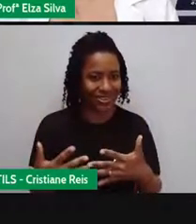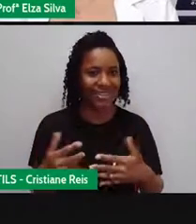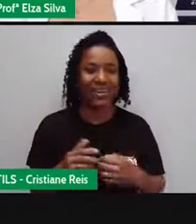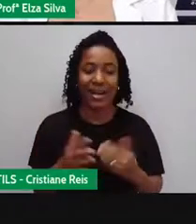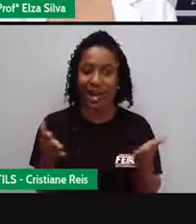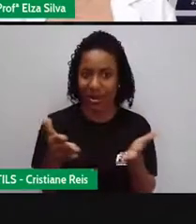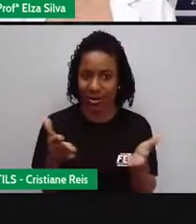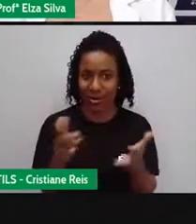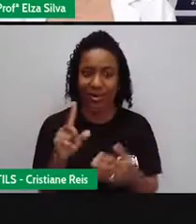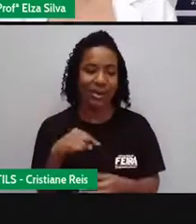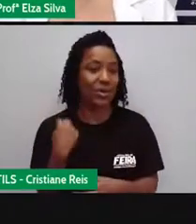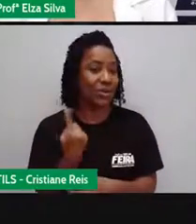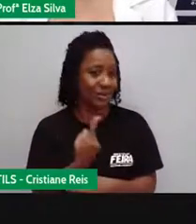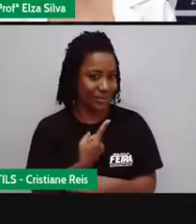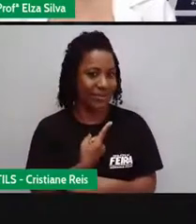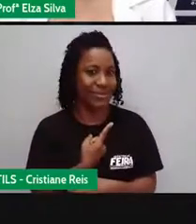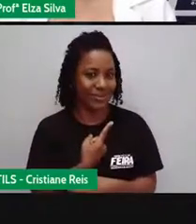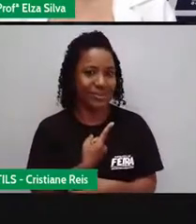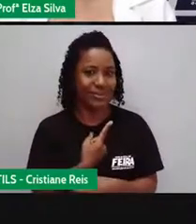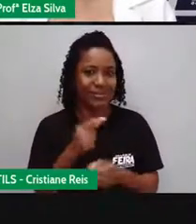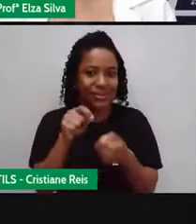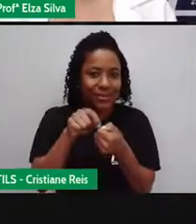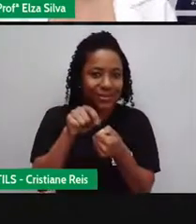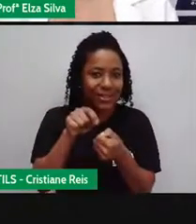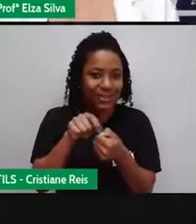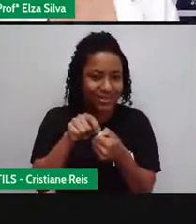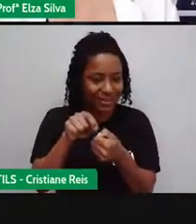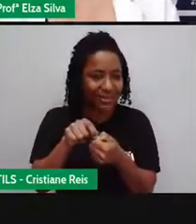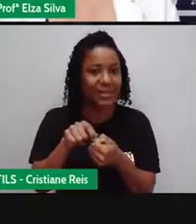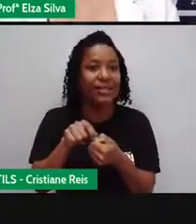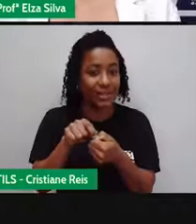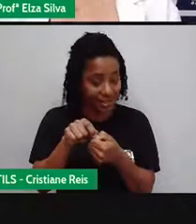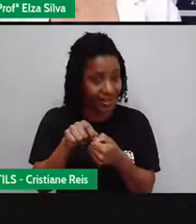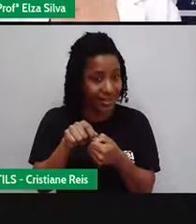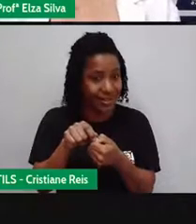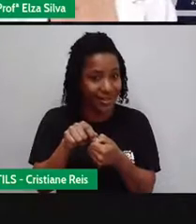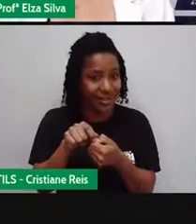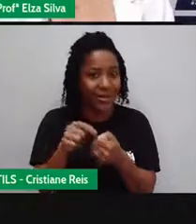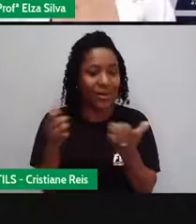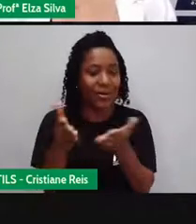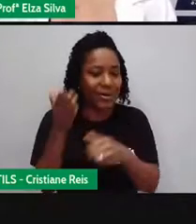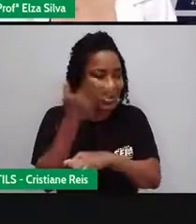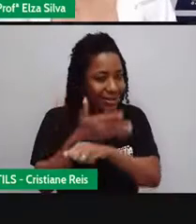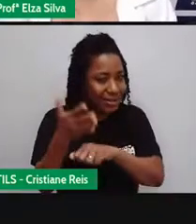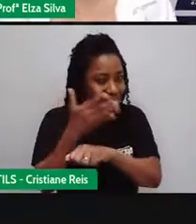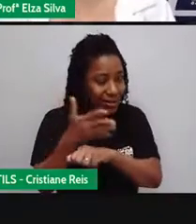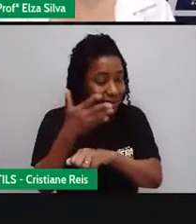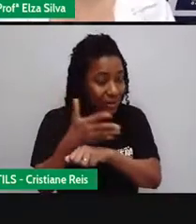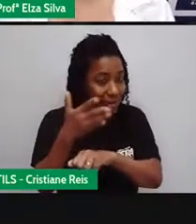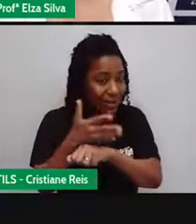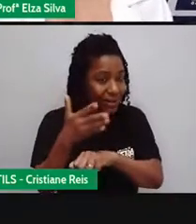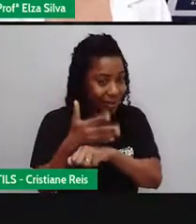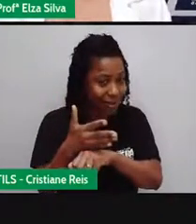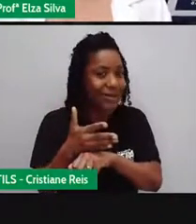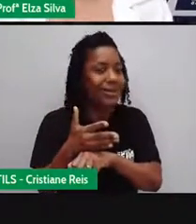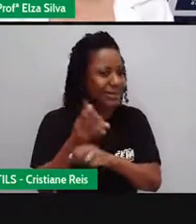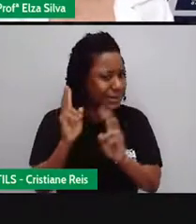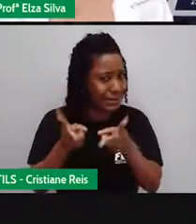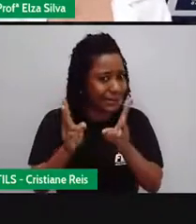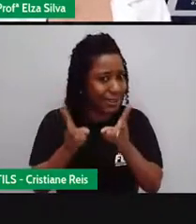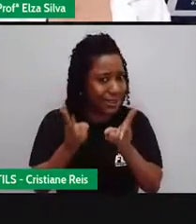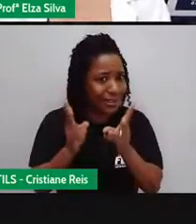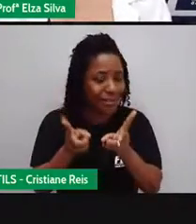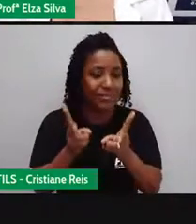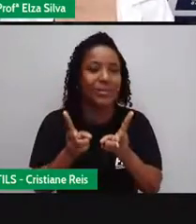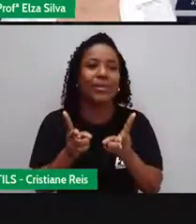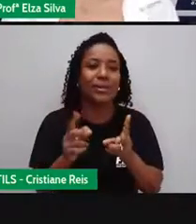esta prática que já é comum em nossas aulas, que é algo que eu quero que vocês criem como rotina de sempre